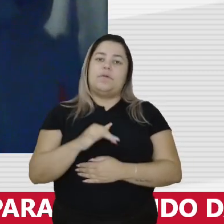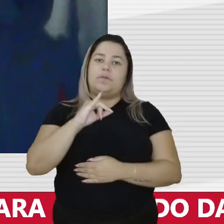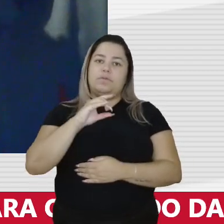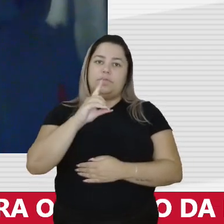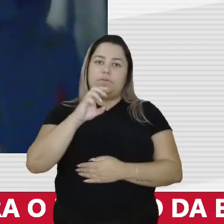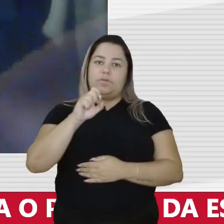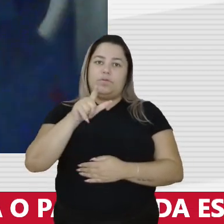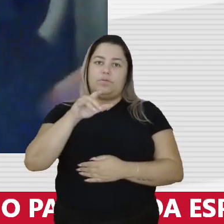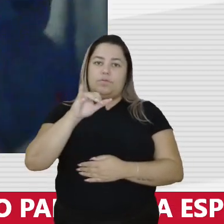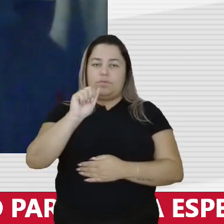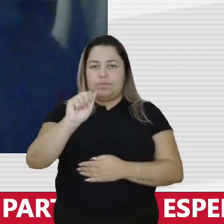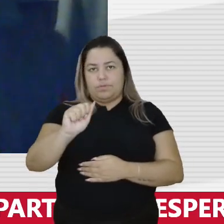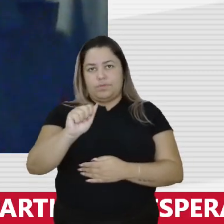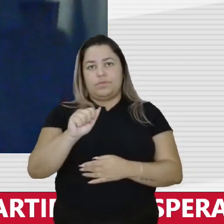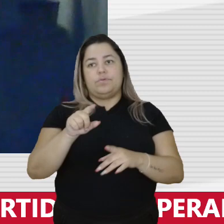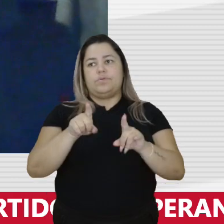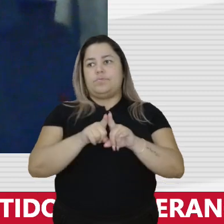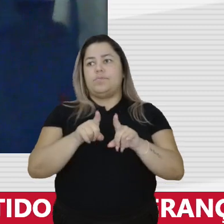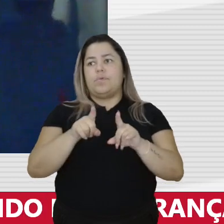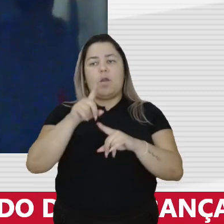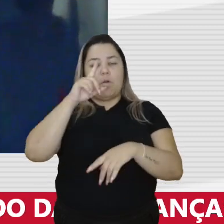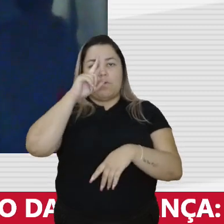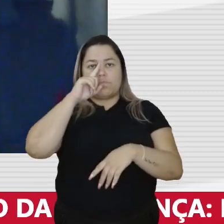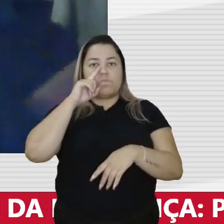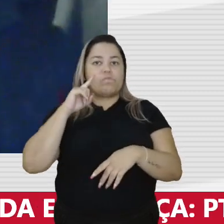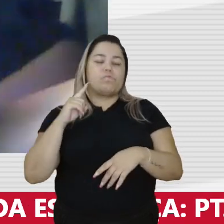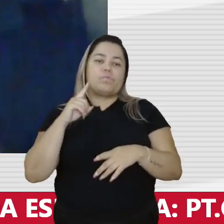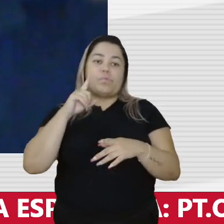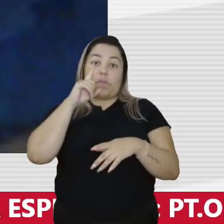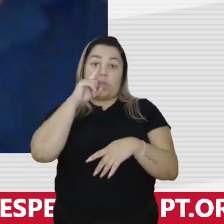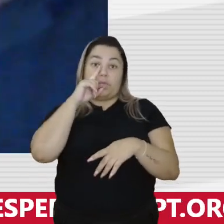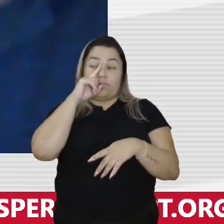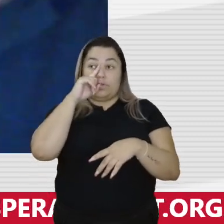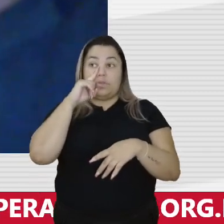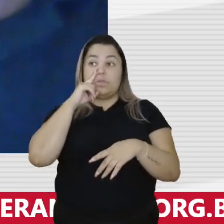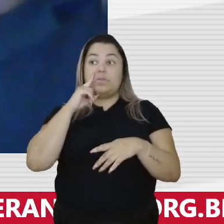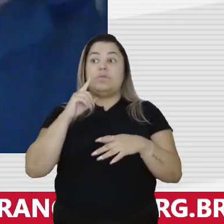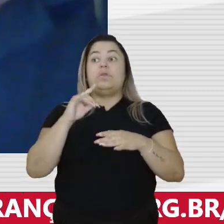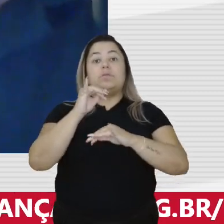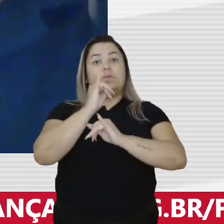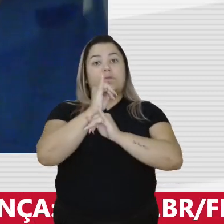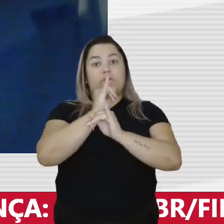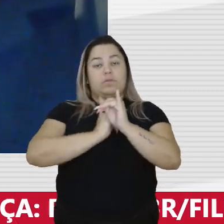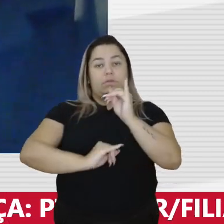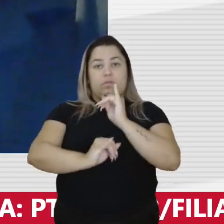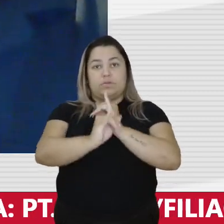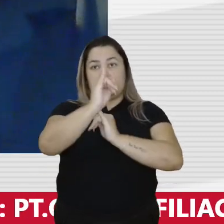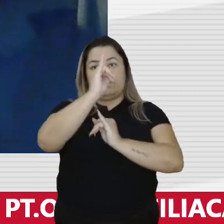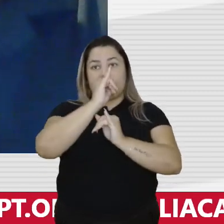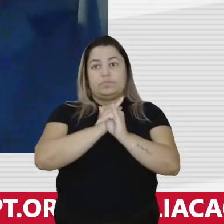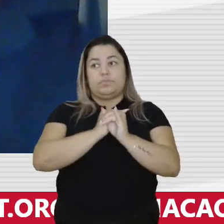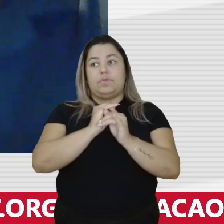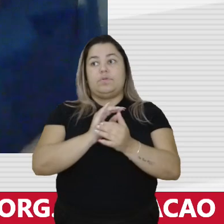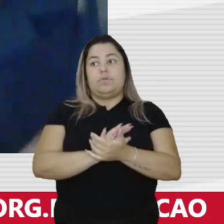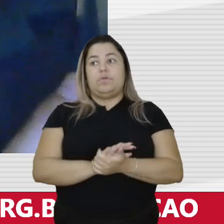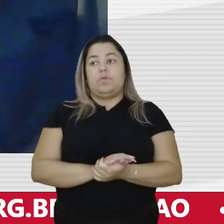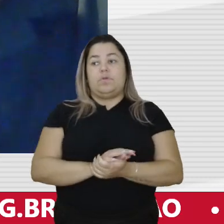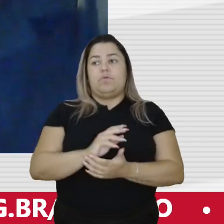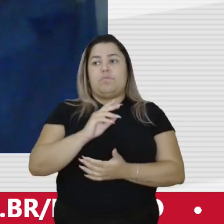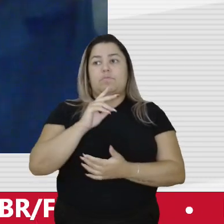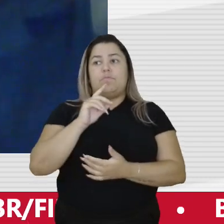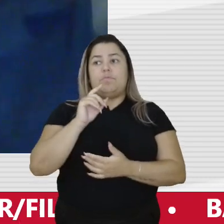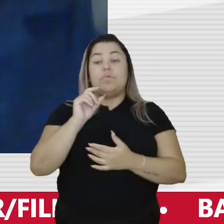Jurídico. Esses dois estão gratuitos na internet, inclusive, em um site chamado ffernandes.adv.br,